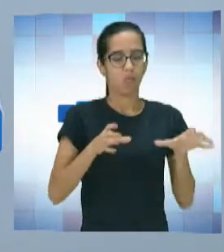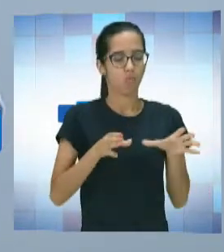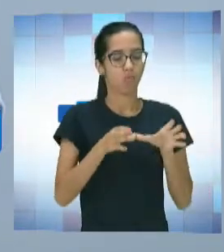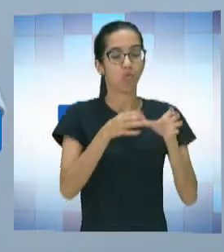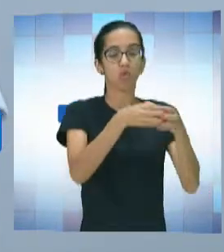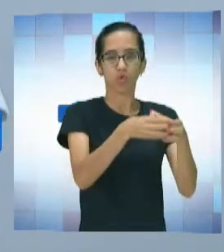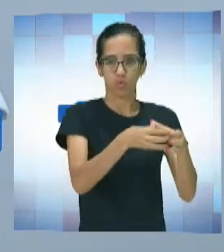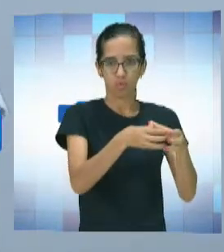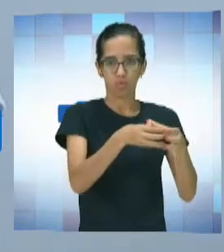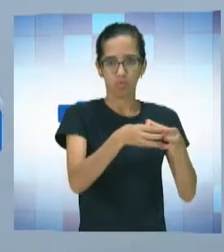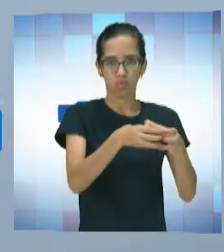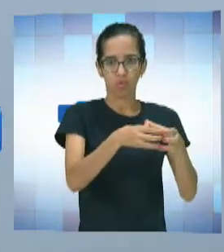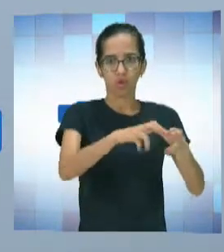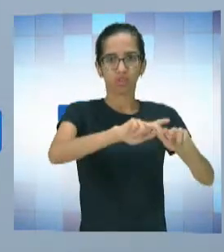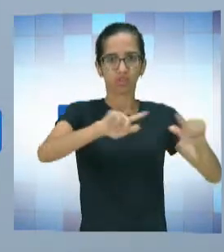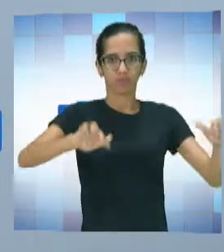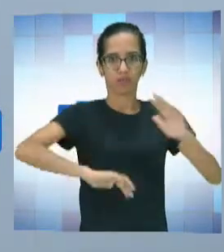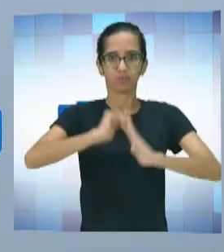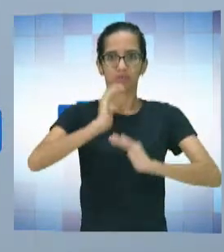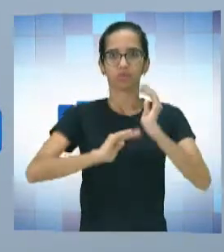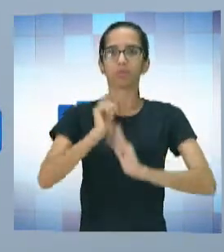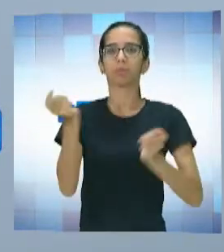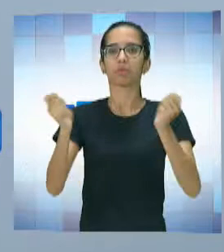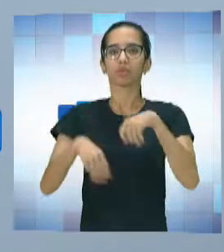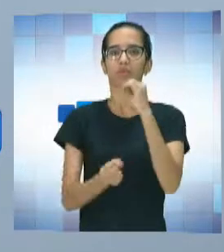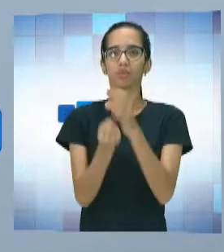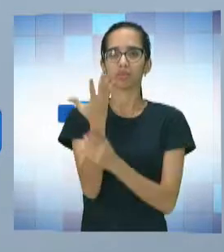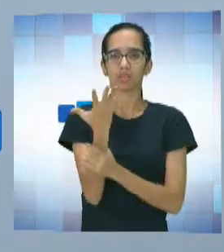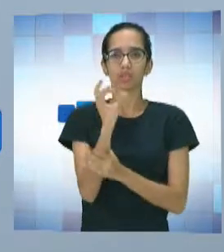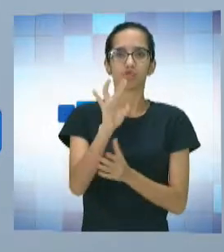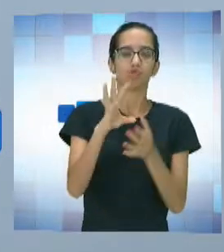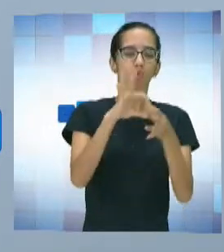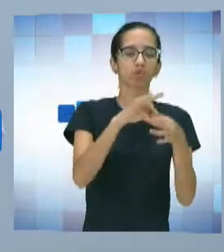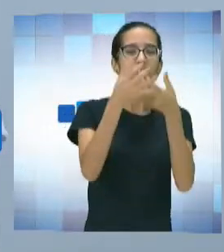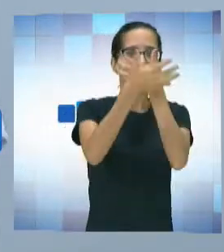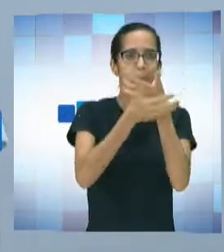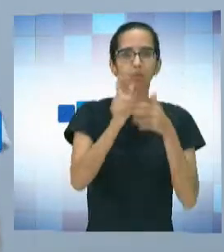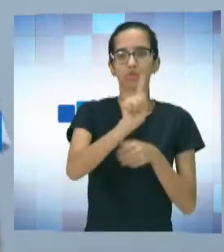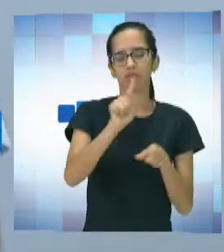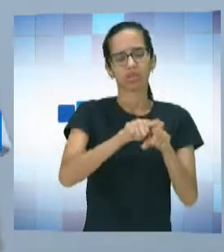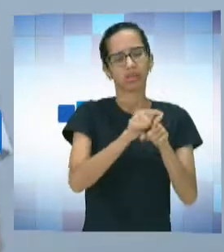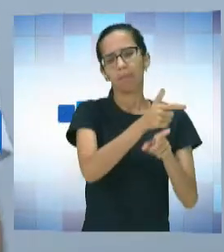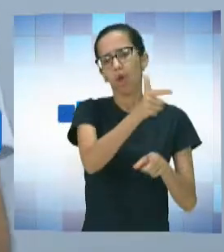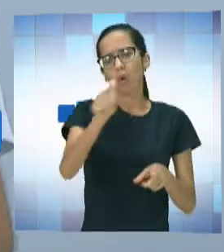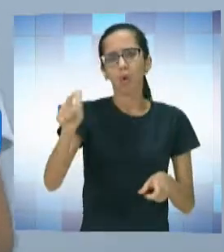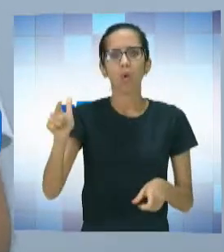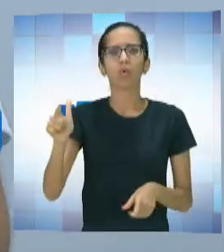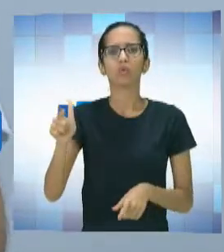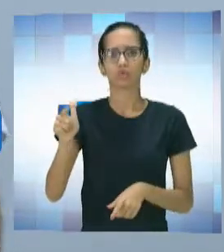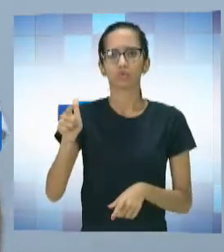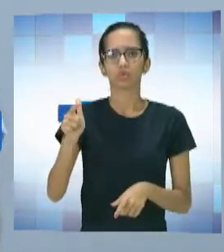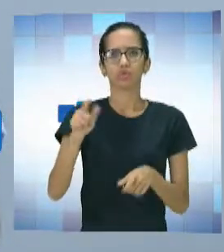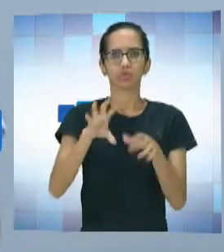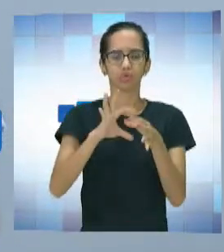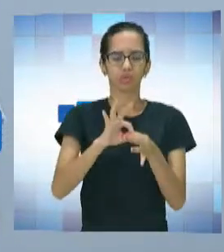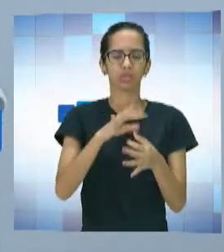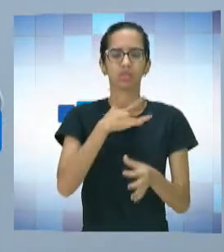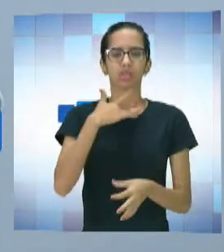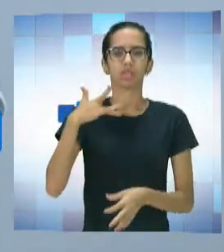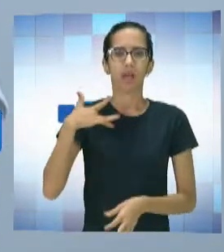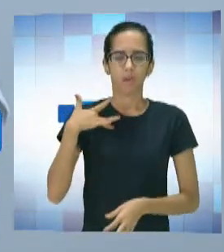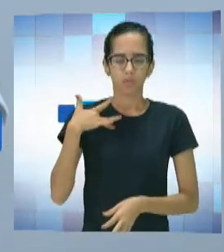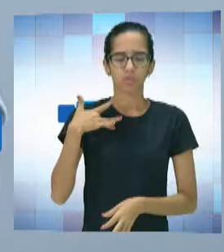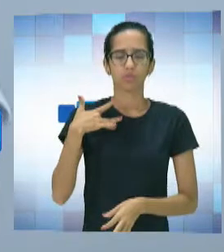equipe multidisciplinar para que você venha desenvolver um trabalho. Não só a questão da música, mas envolve profissionais também da área da saúde para que